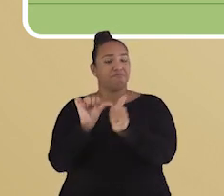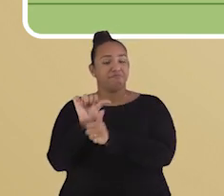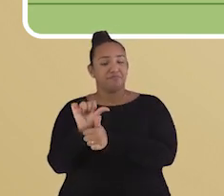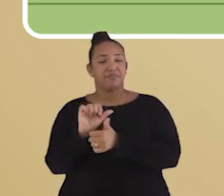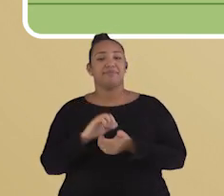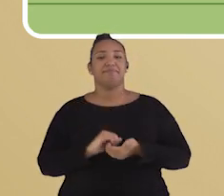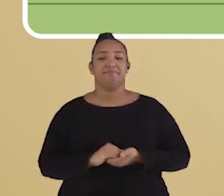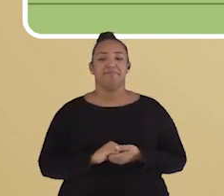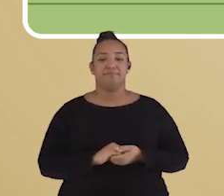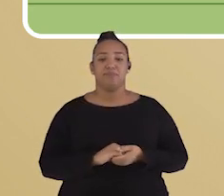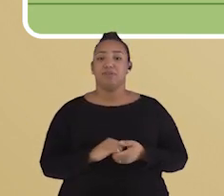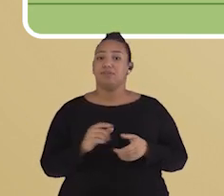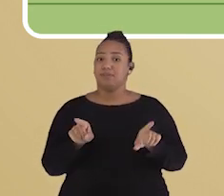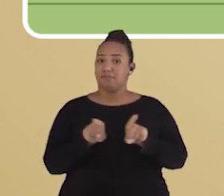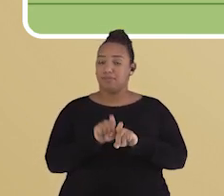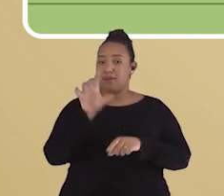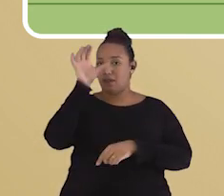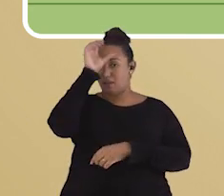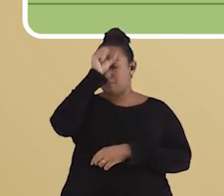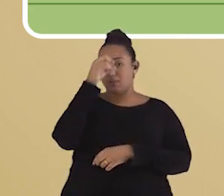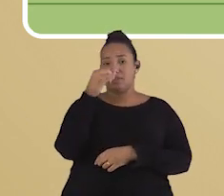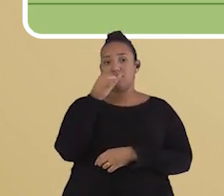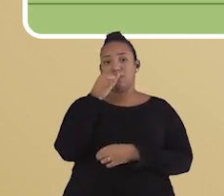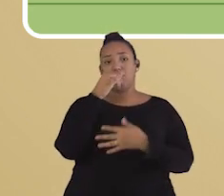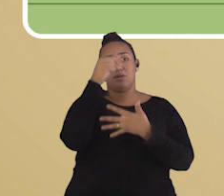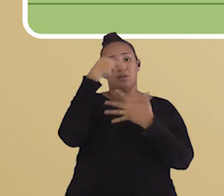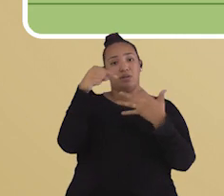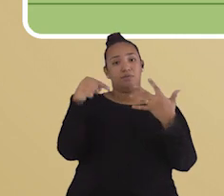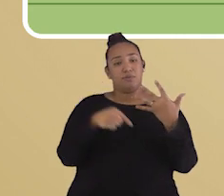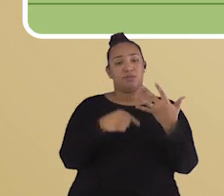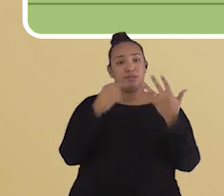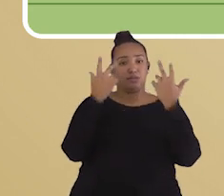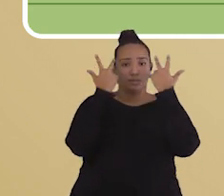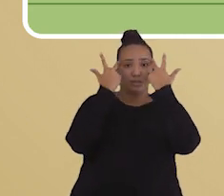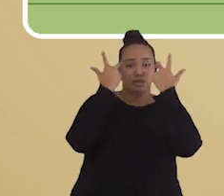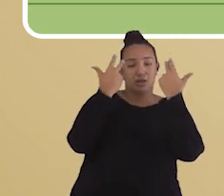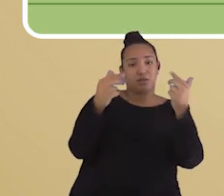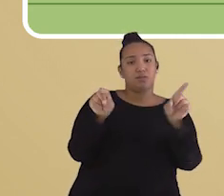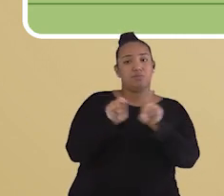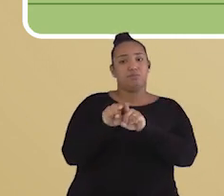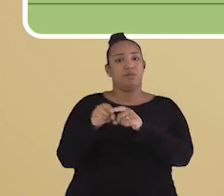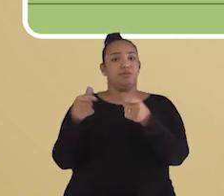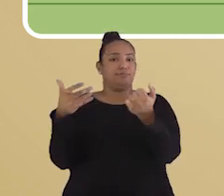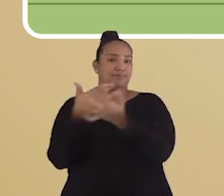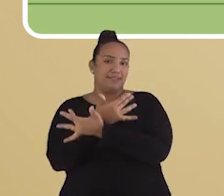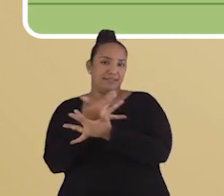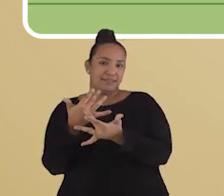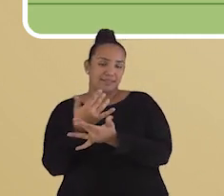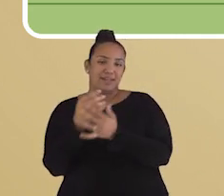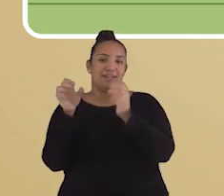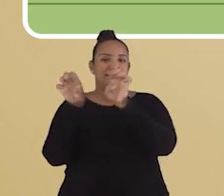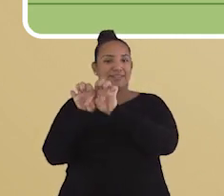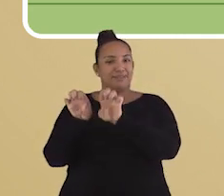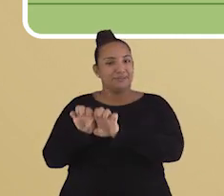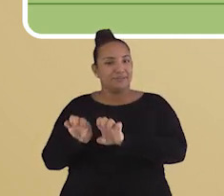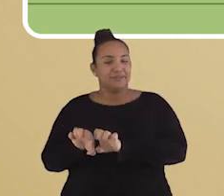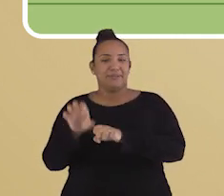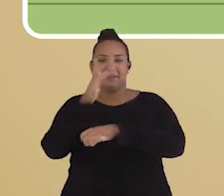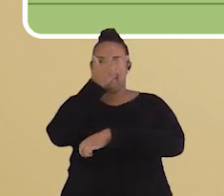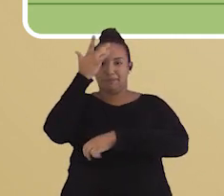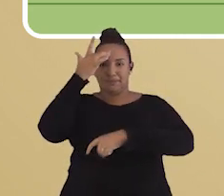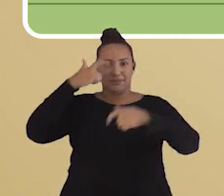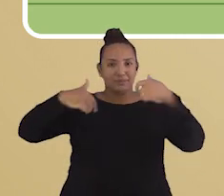dessas características, como os elementos naturais e urbanos, infraestrutura das cidades, fluxo de